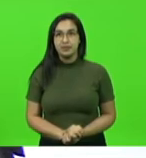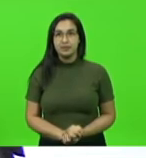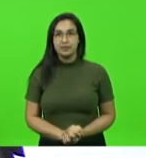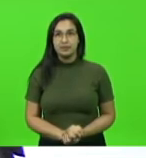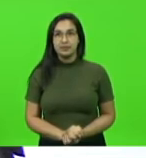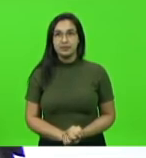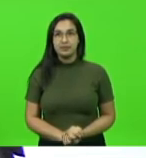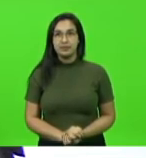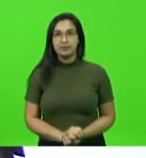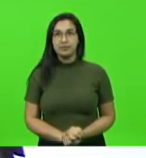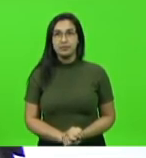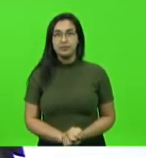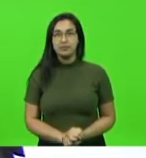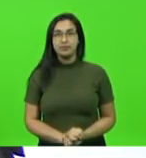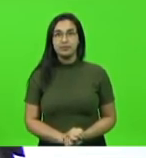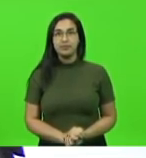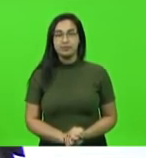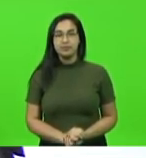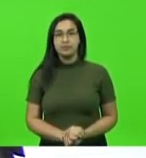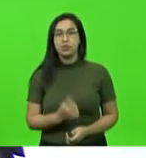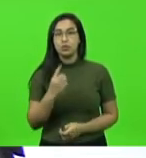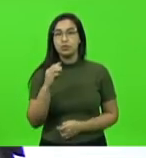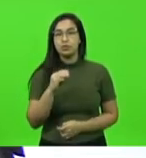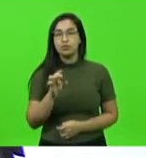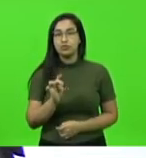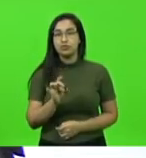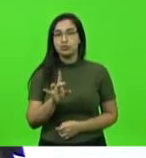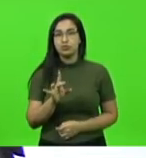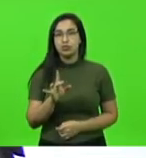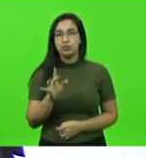só um minutinho seu presidente porque o som não está saindo aqui